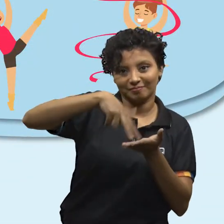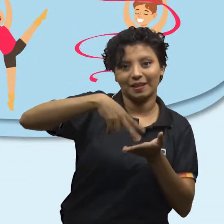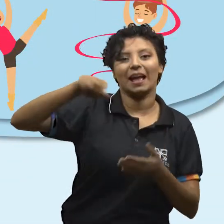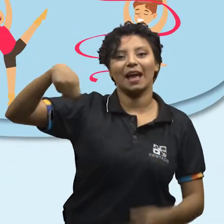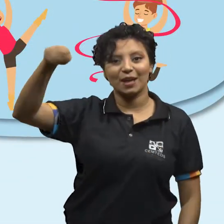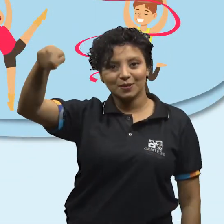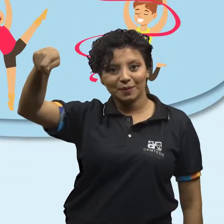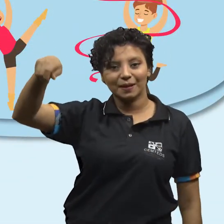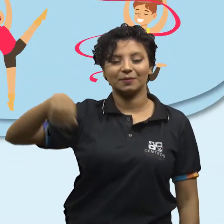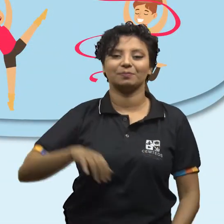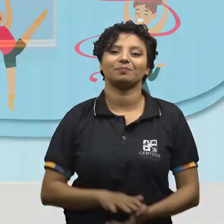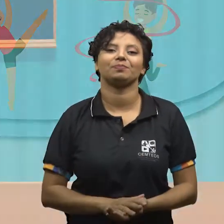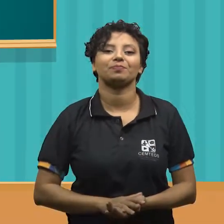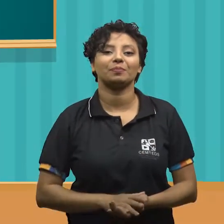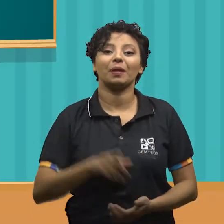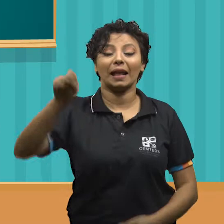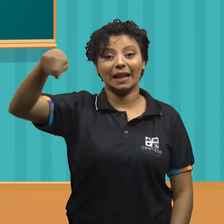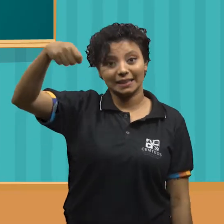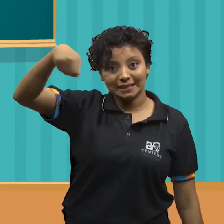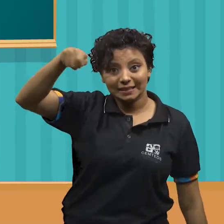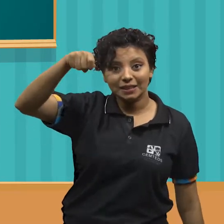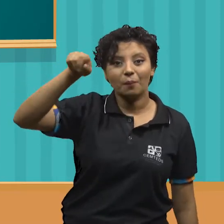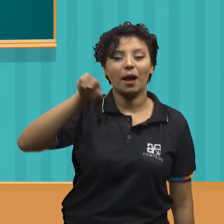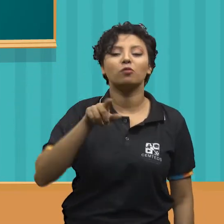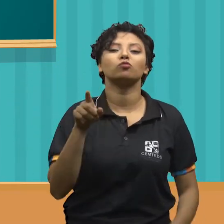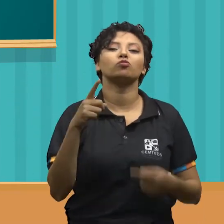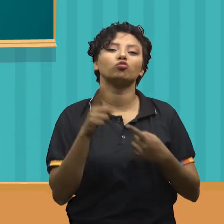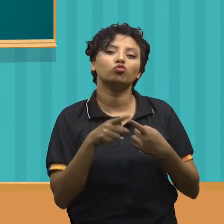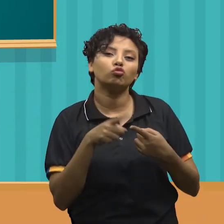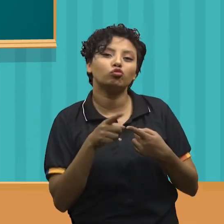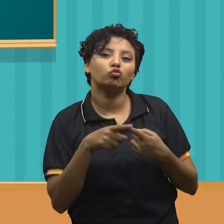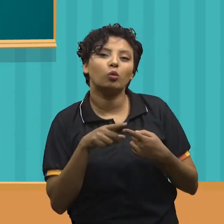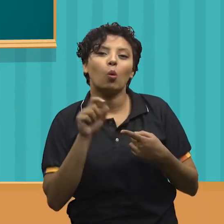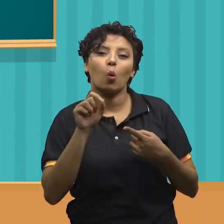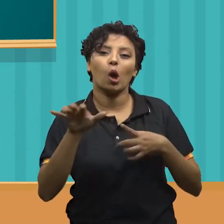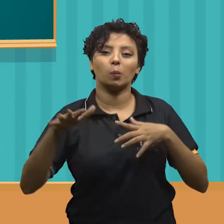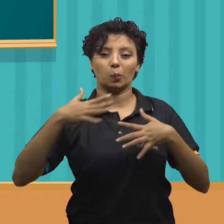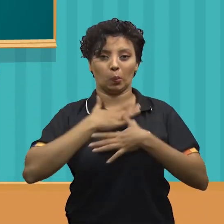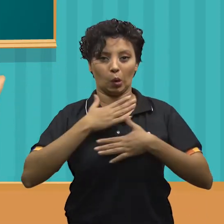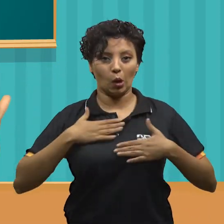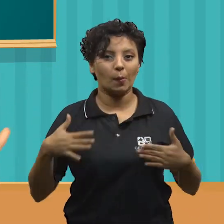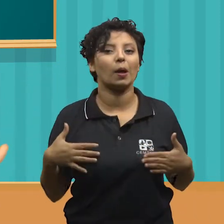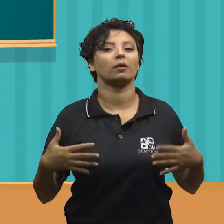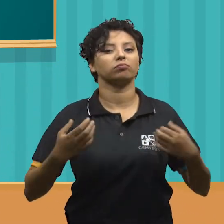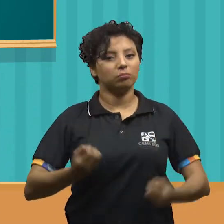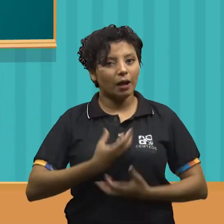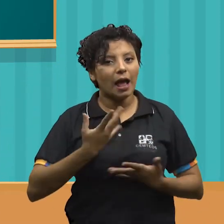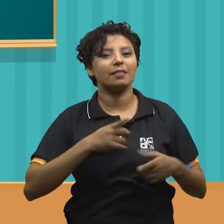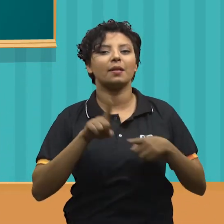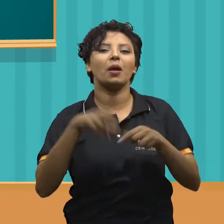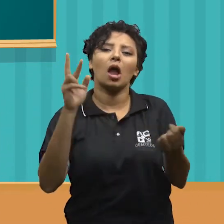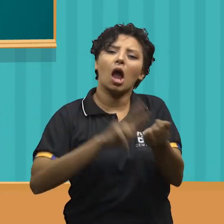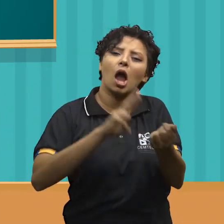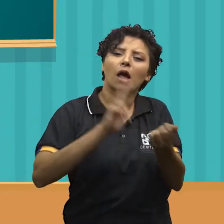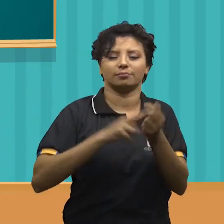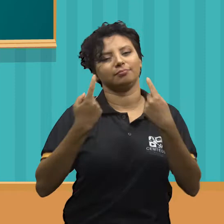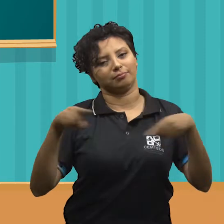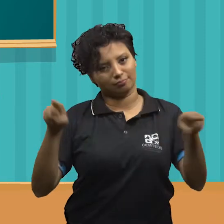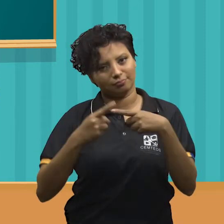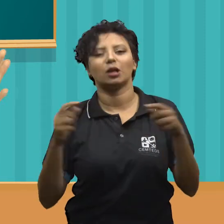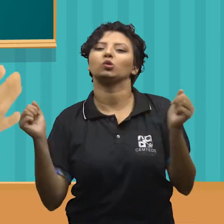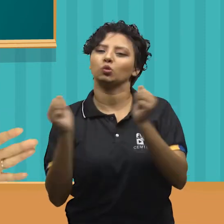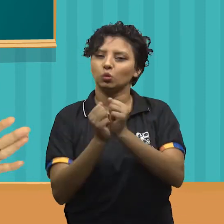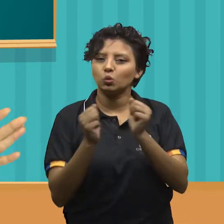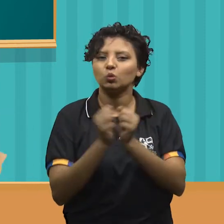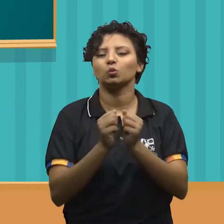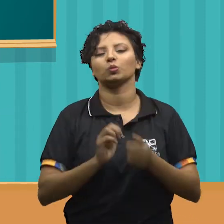rítmica. Ginástica rítmica é um tipo de ginástica desenvolvida com movimentos corporais expressivos e ritmados ao som de